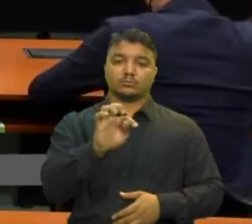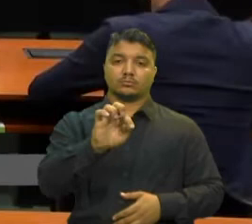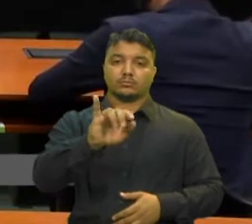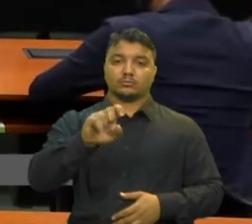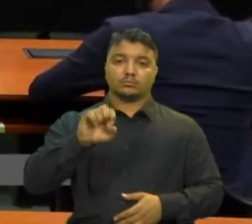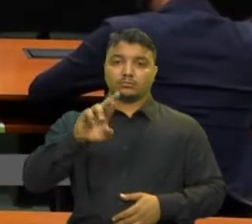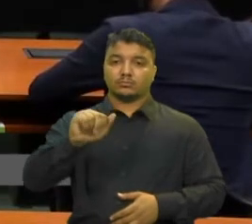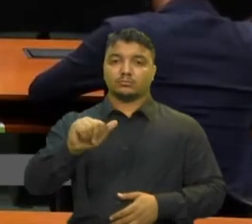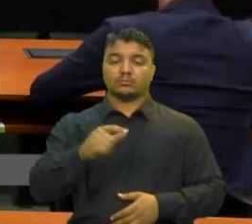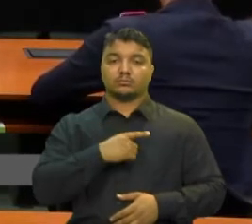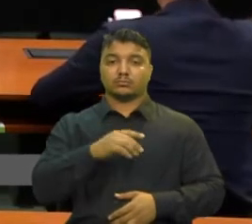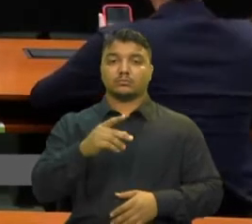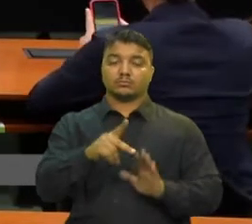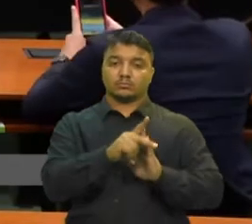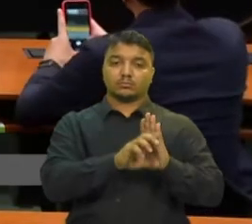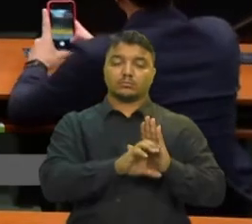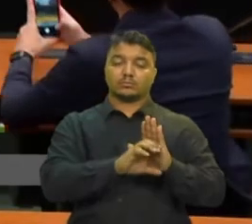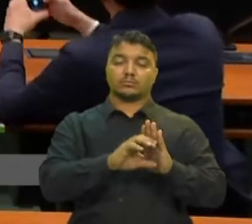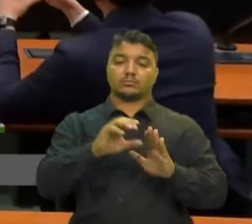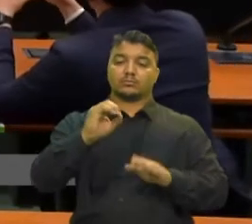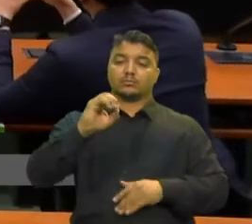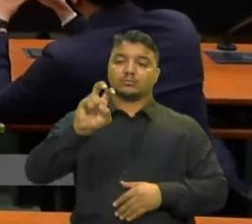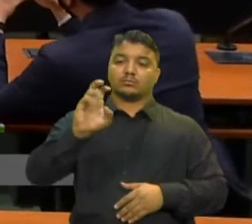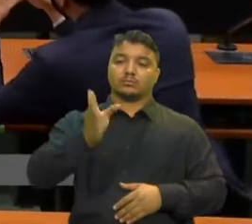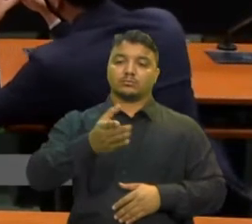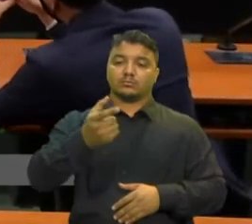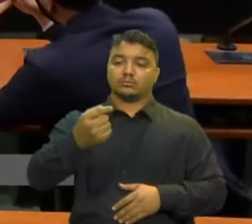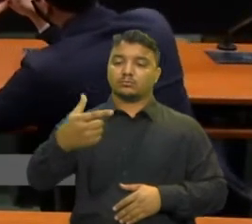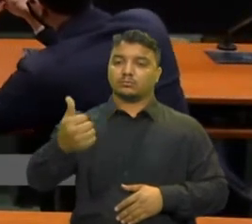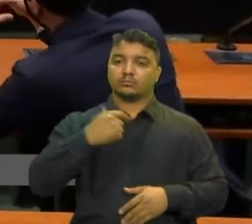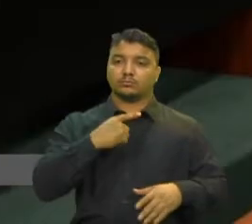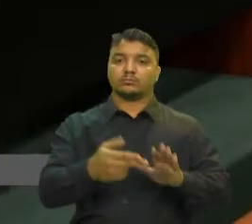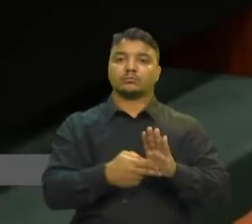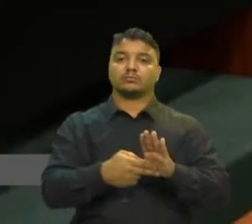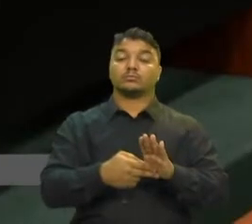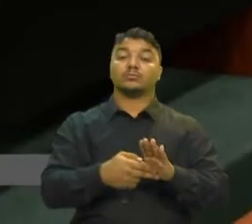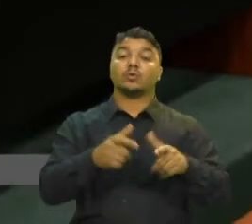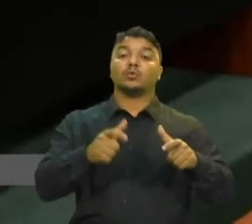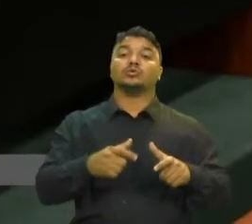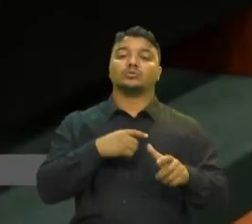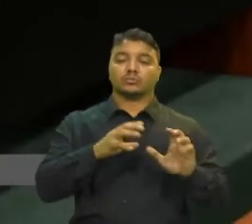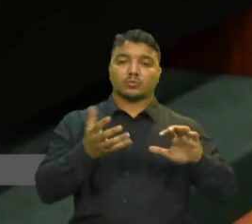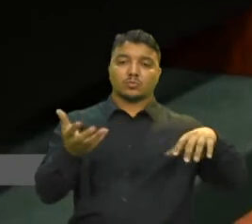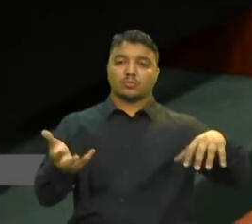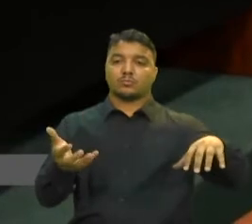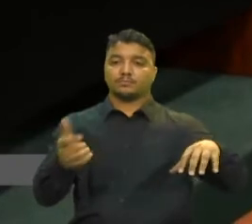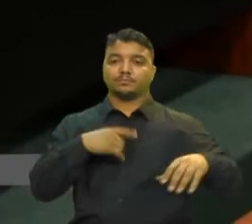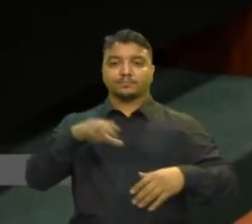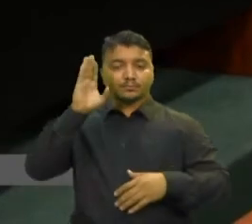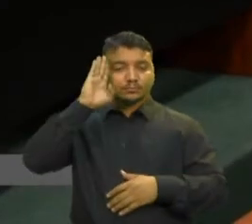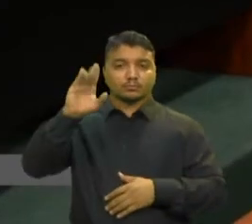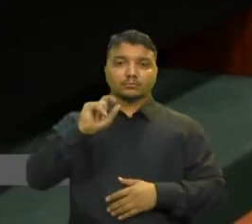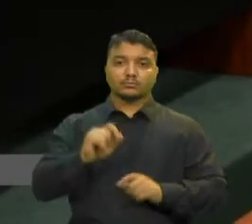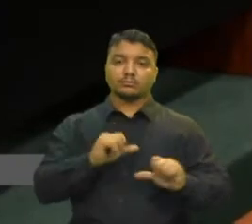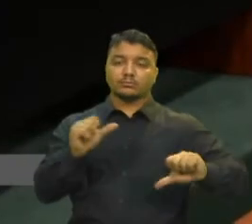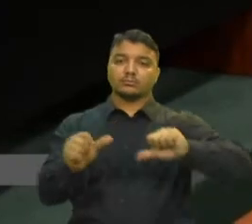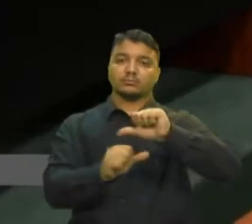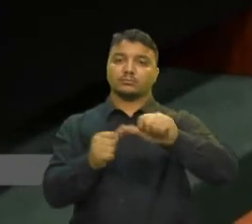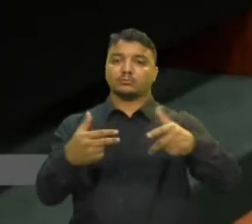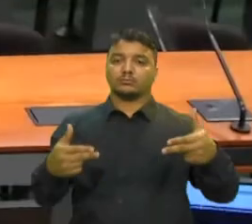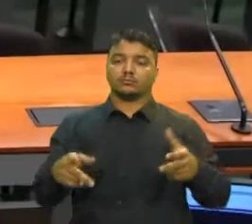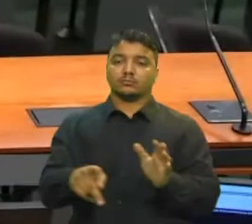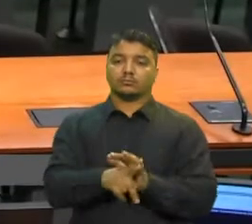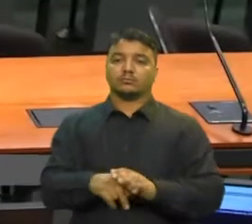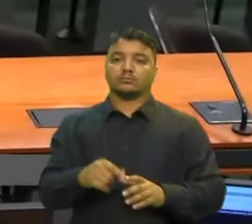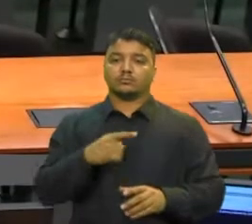PEC 05-2021 tramita no Congresso Nacional e tem como prioridade Alterar a composição